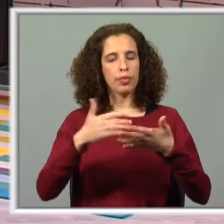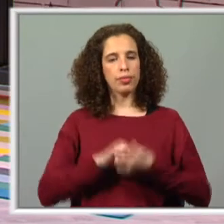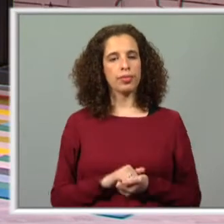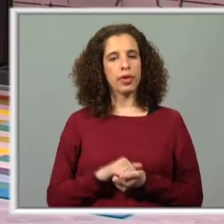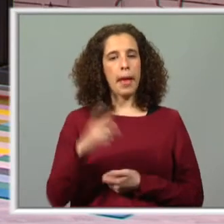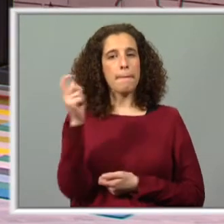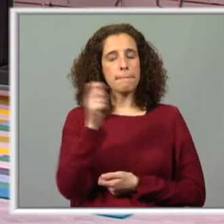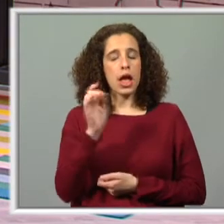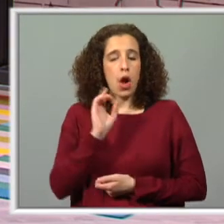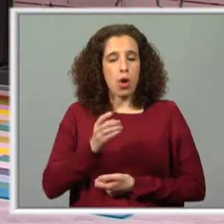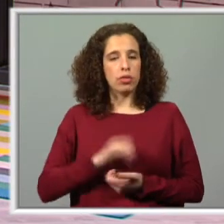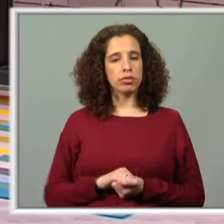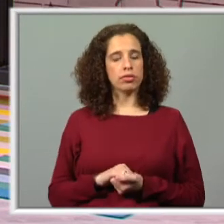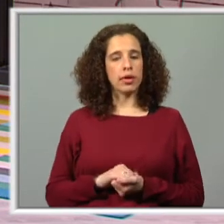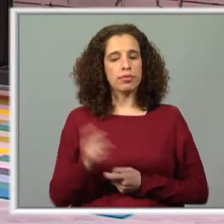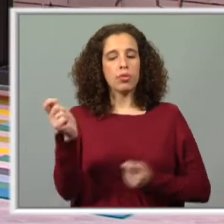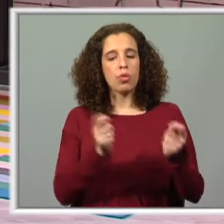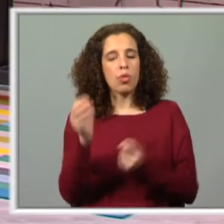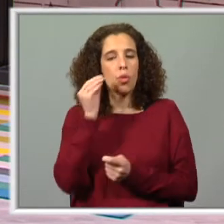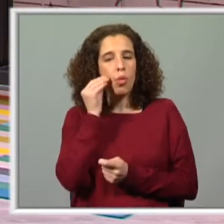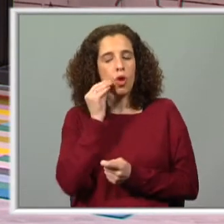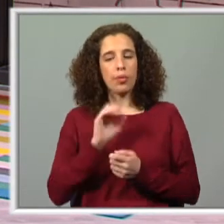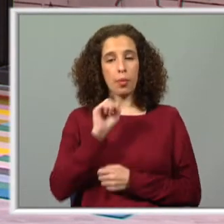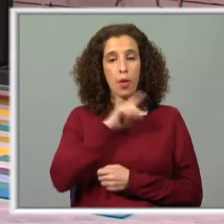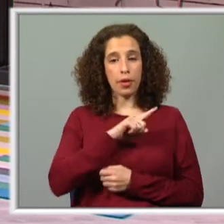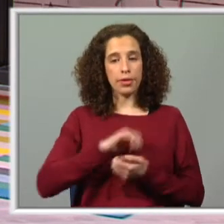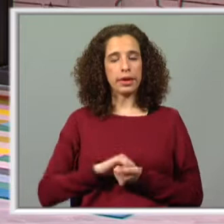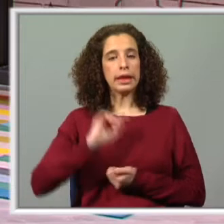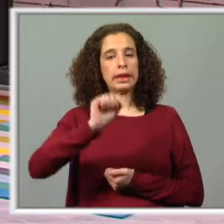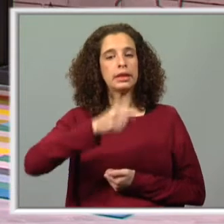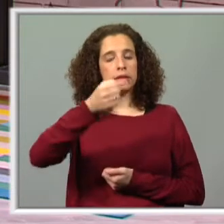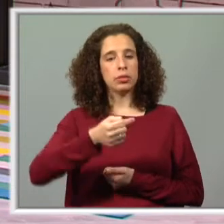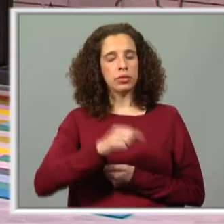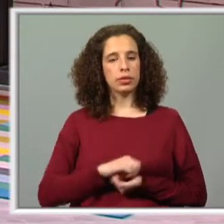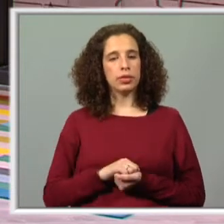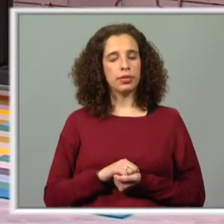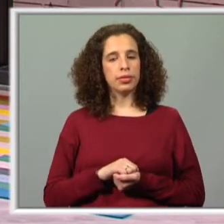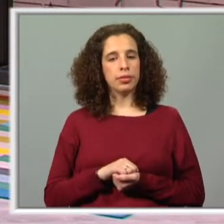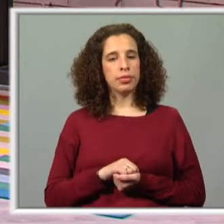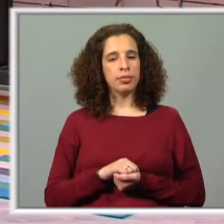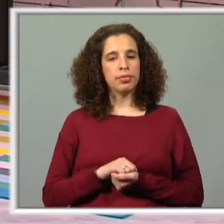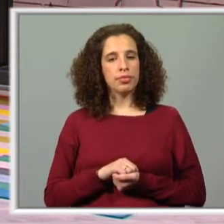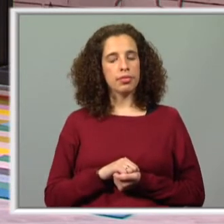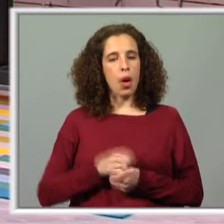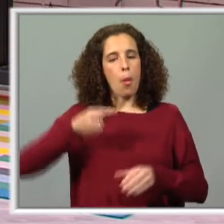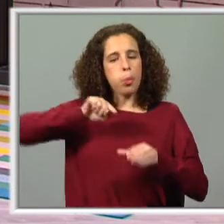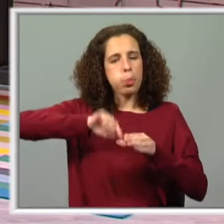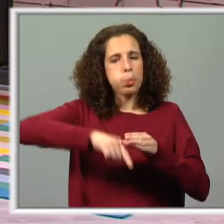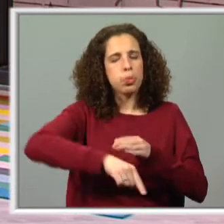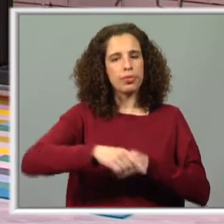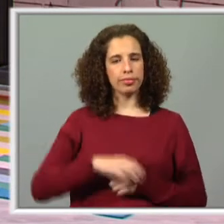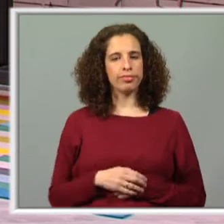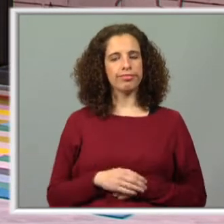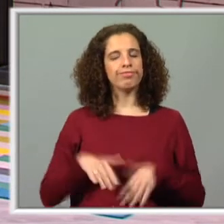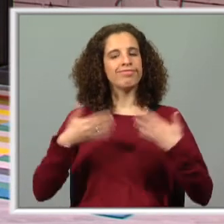são esses meses? Como é que ele está organizado? Pode ser? E depois vamos então passar para uma exploração. Muito